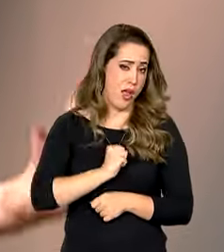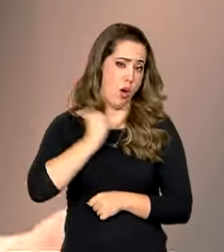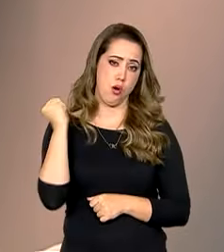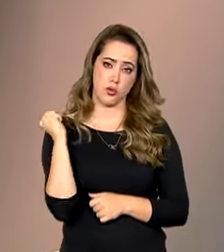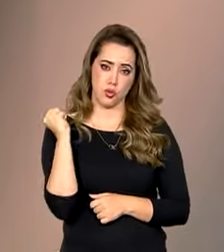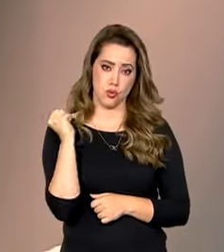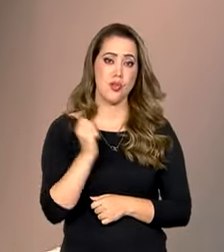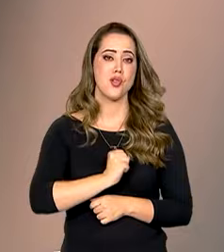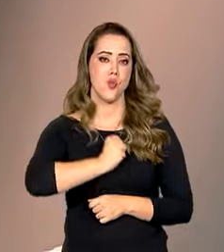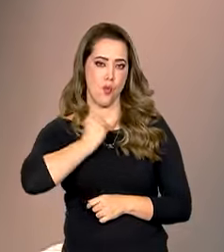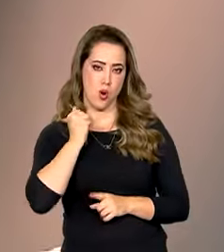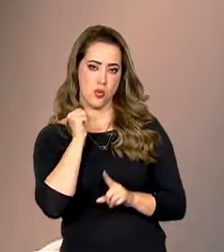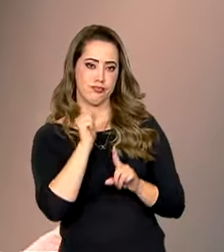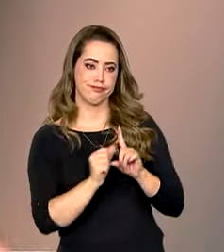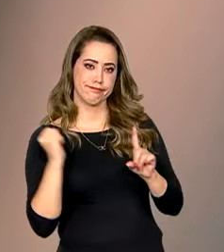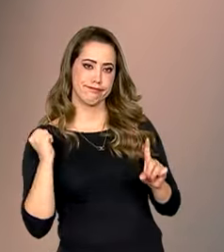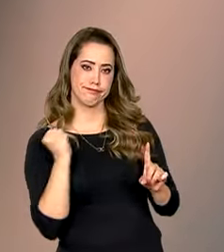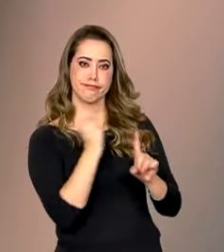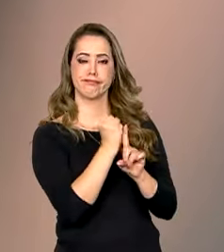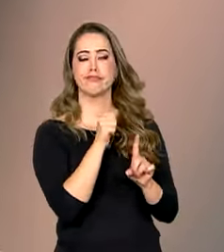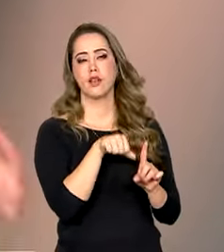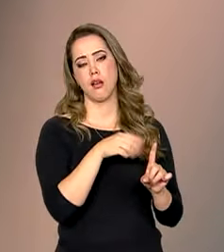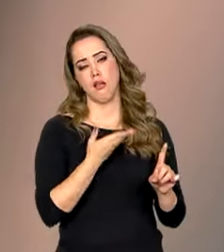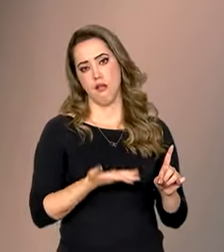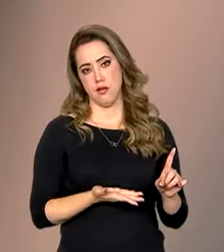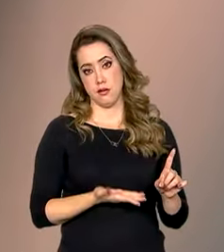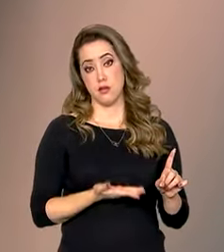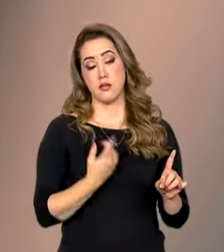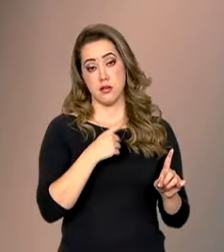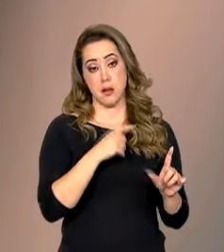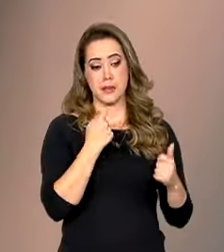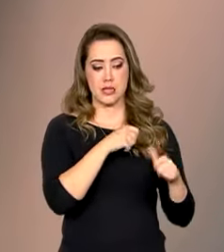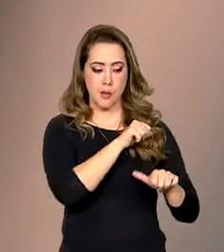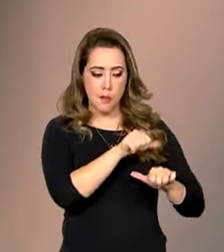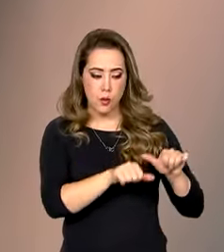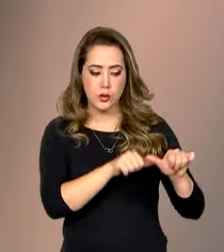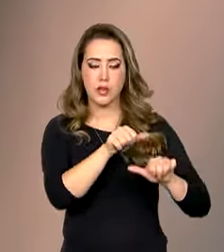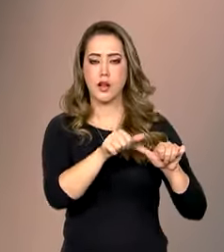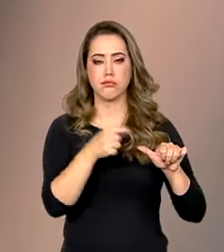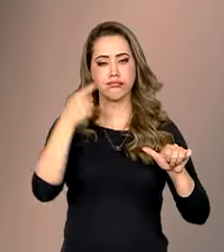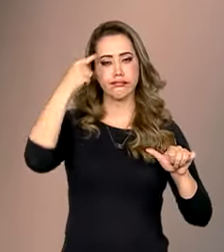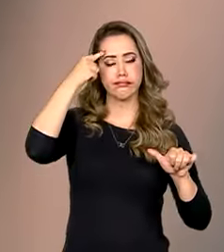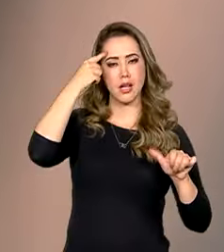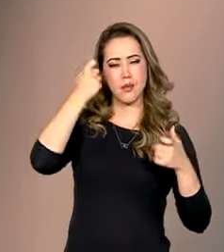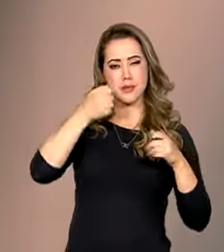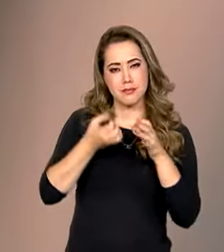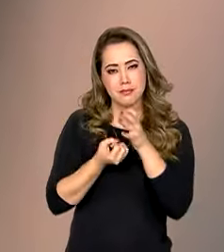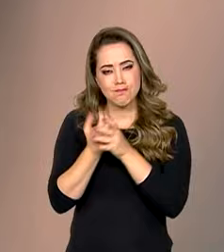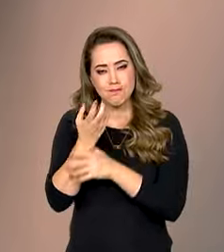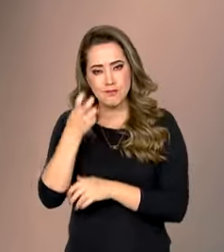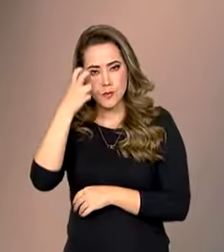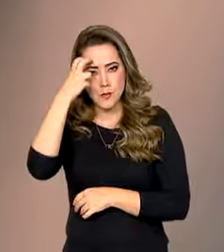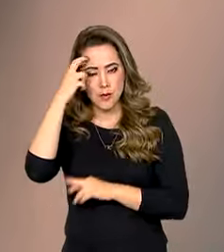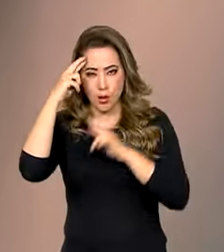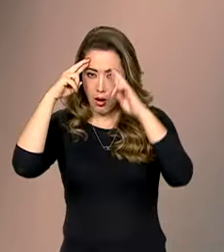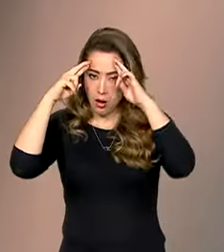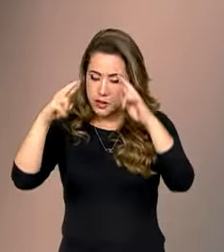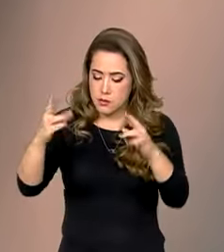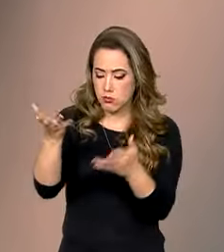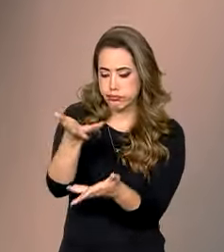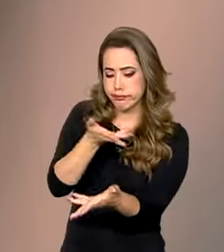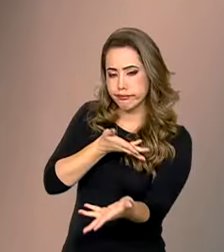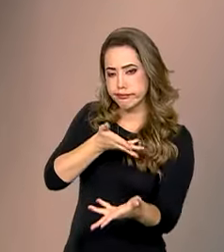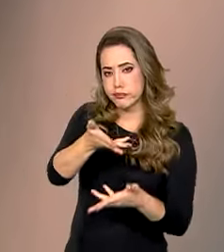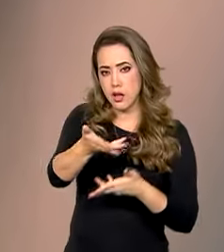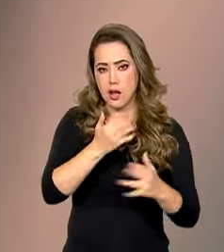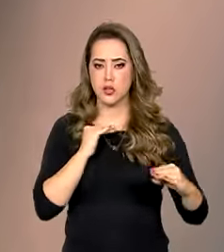e causando sofrimento na população. É mudar de patamar, é trabalhar uma cultura de respeito, de igualdade,